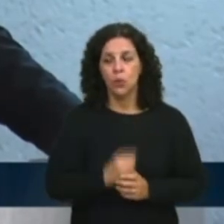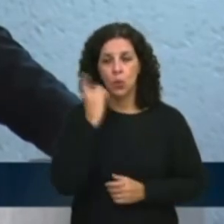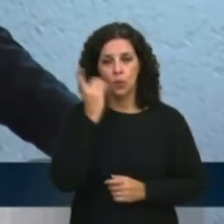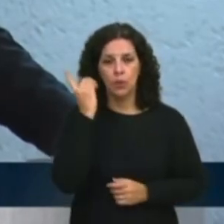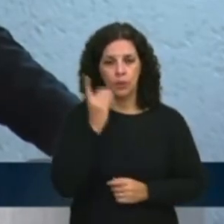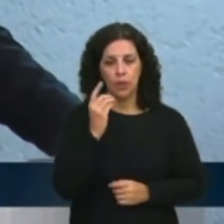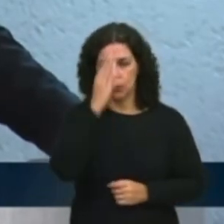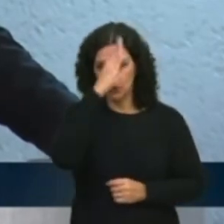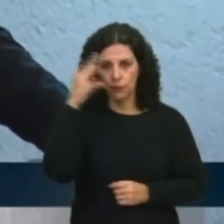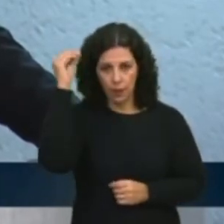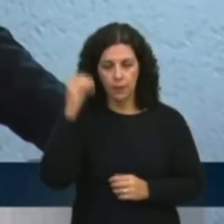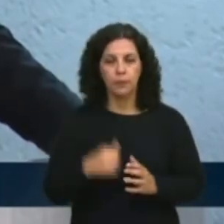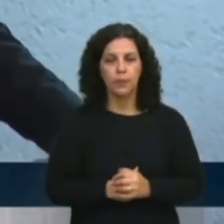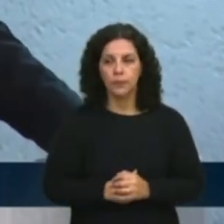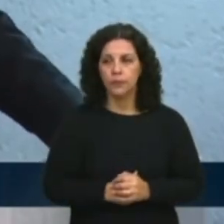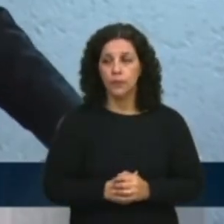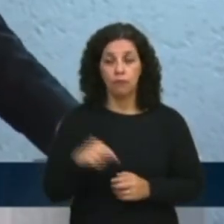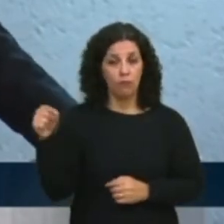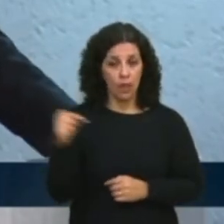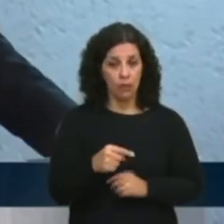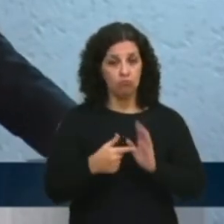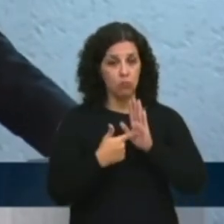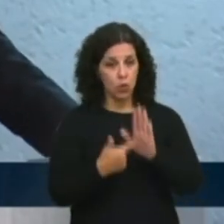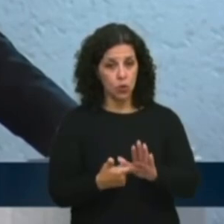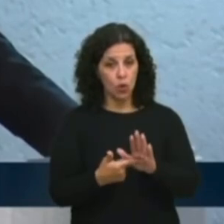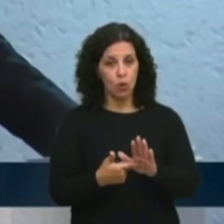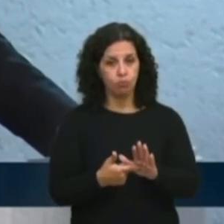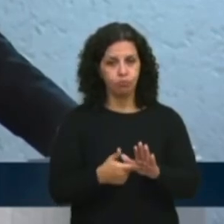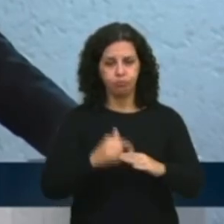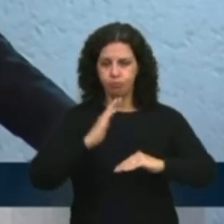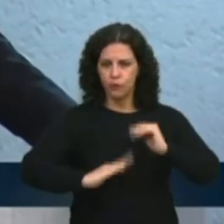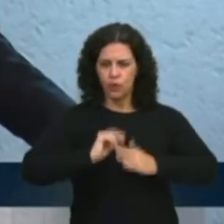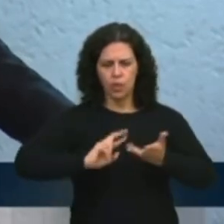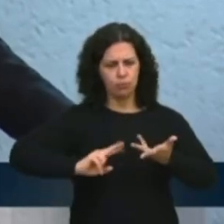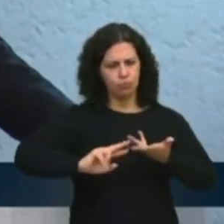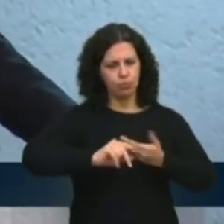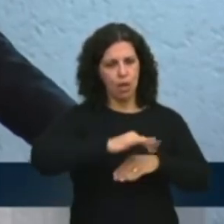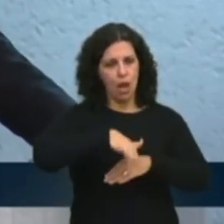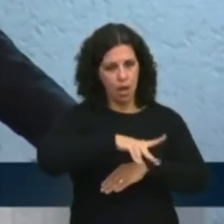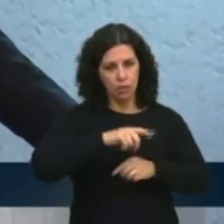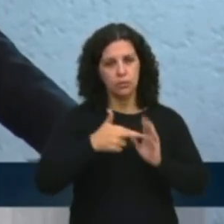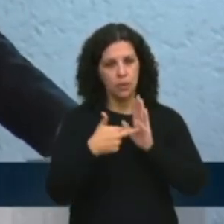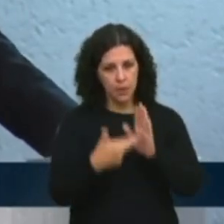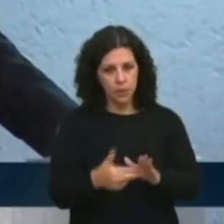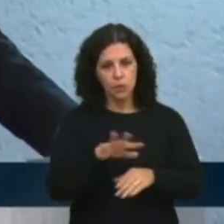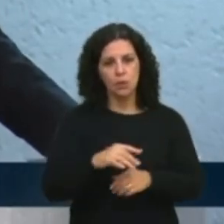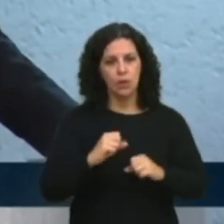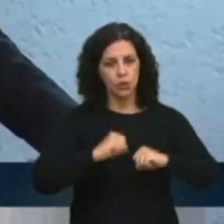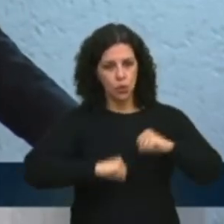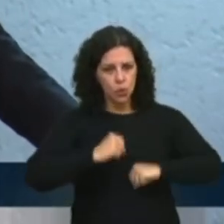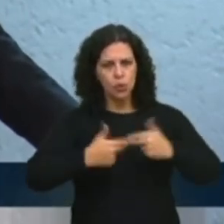deputado Fábio trouxe aqui especialistas nas mais diversas áreas, representantes do setor